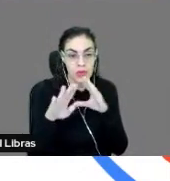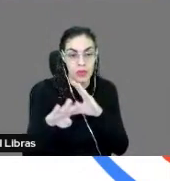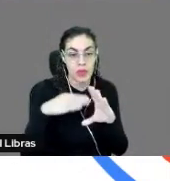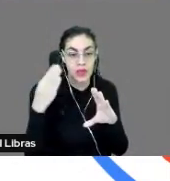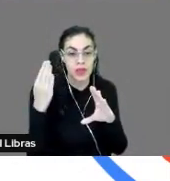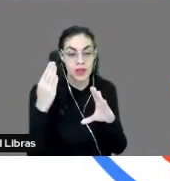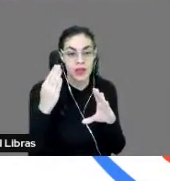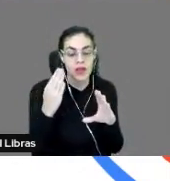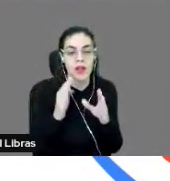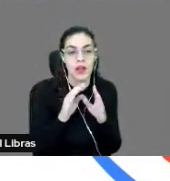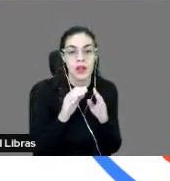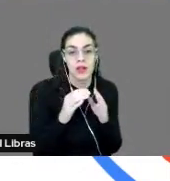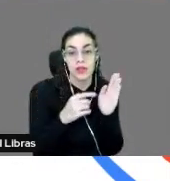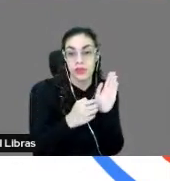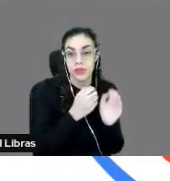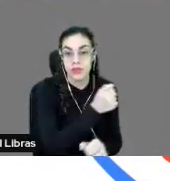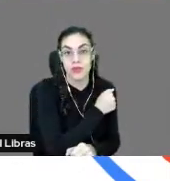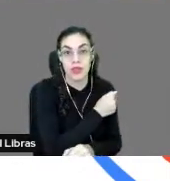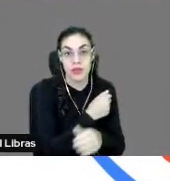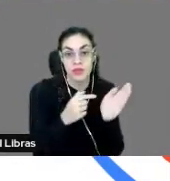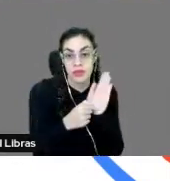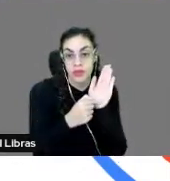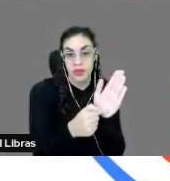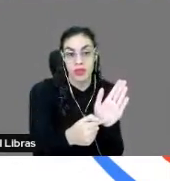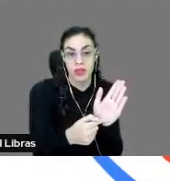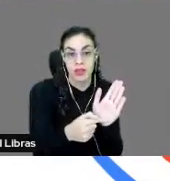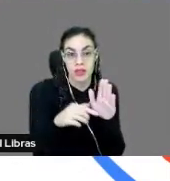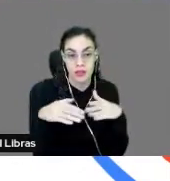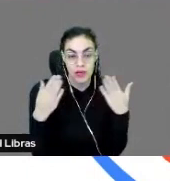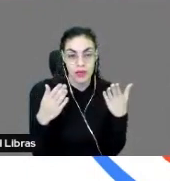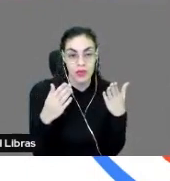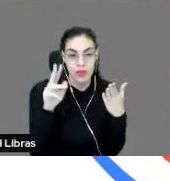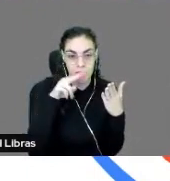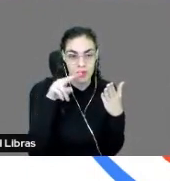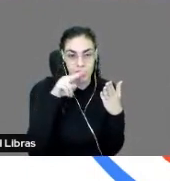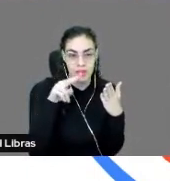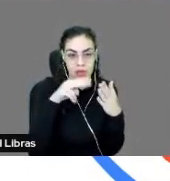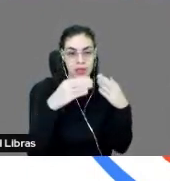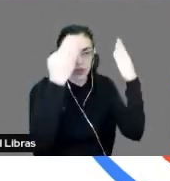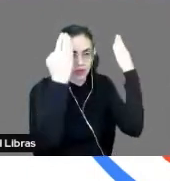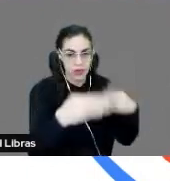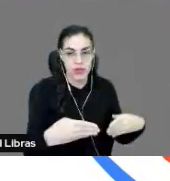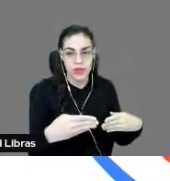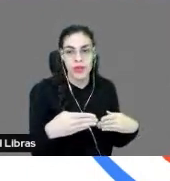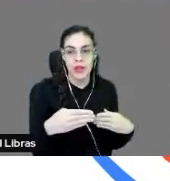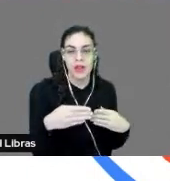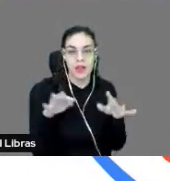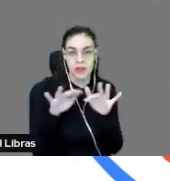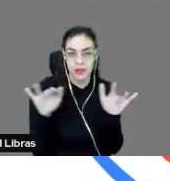alunos entregam o trabalho, e aí, quando eu abro o meu Google Docs, para fazer a avaliação, então, vou fazer os comentários, vou fazer as